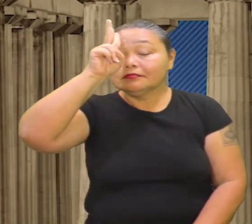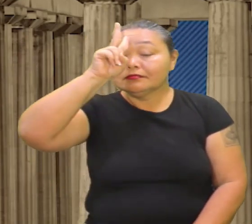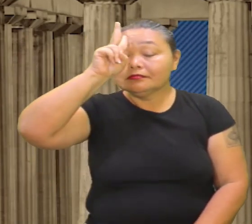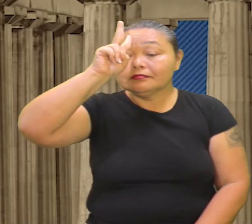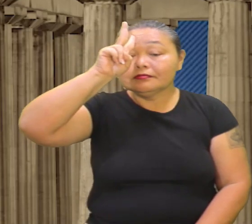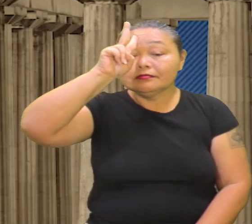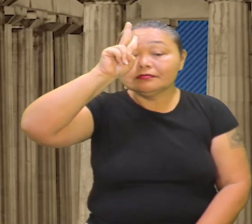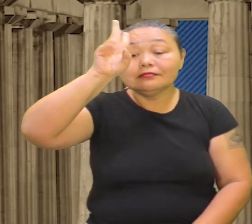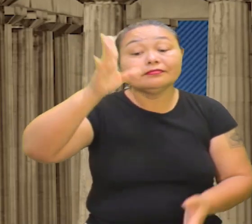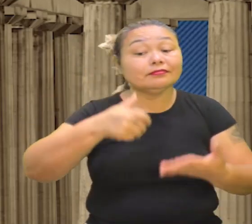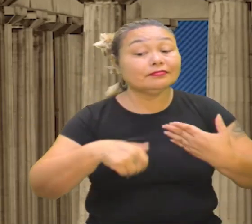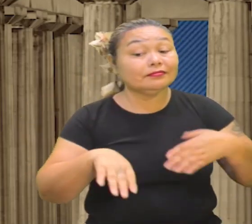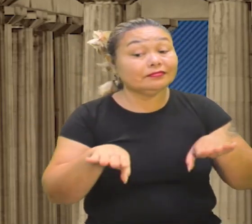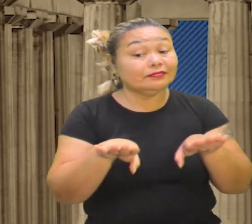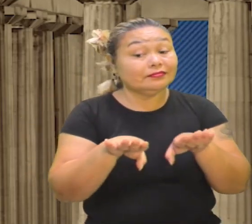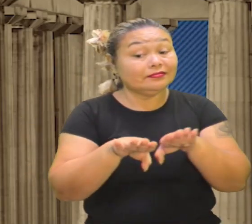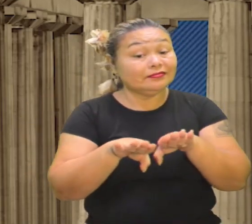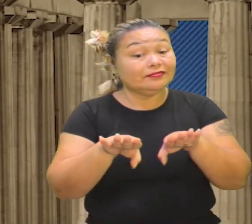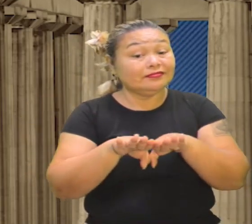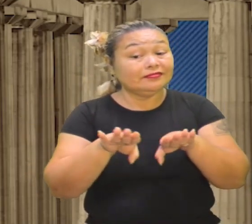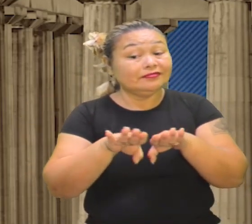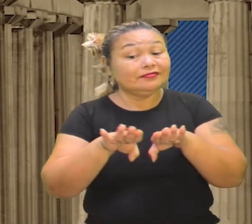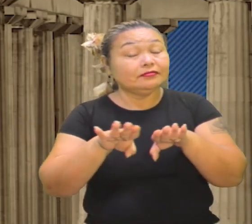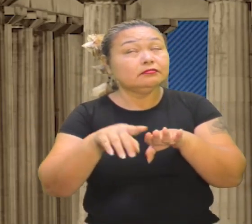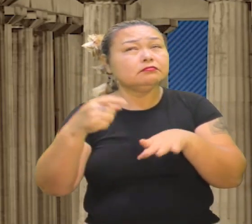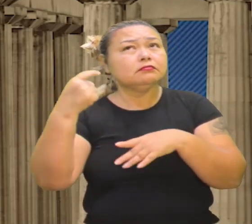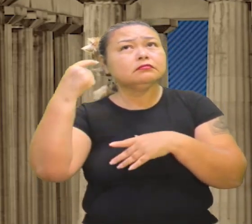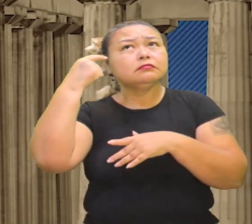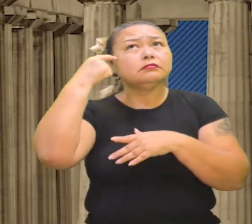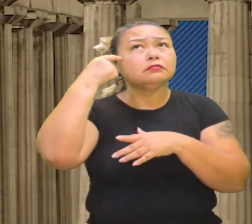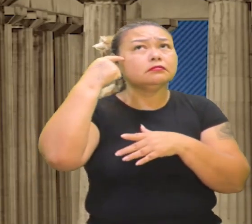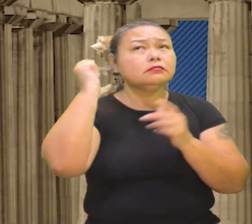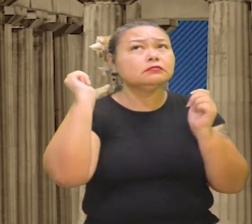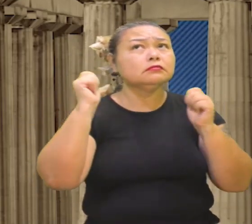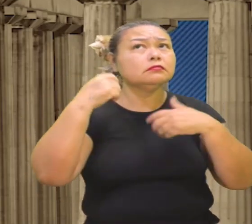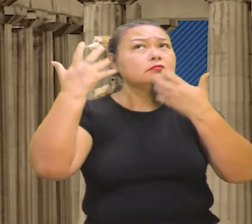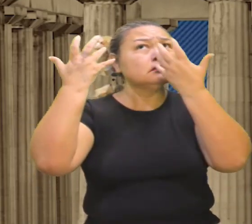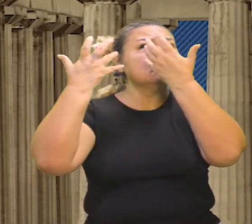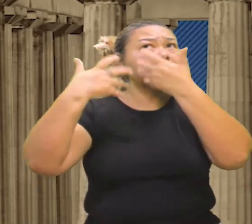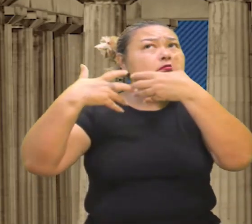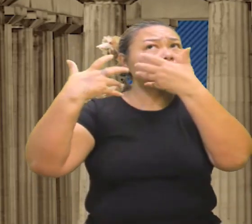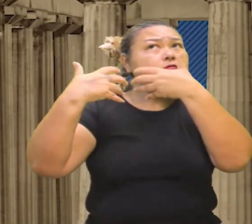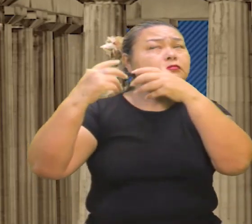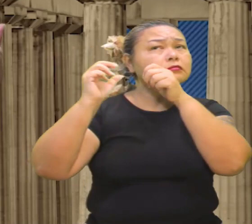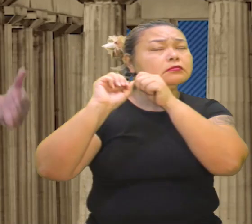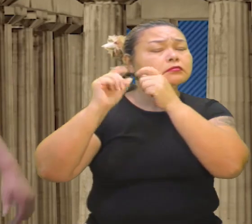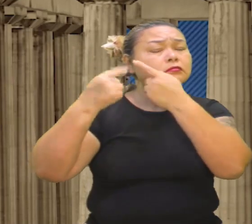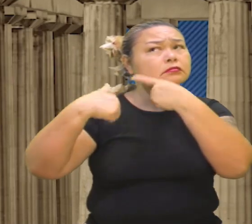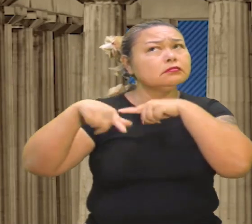dela, e também trazer a luz do pensamento para que vocês possam refletir e tomar decisões